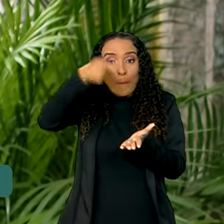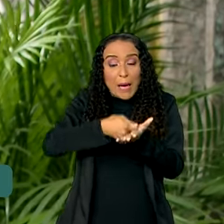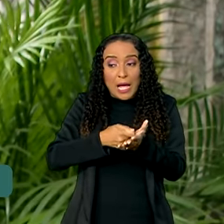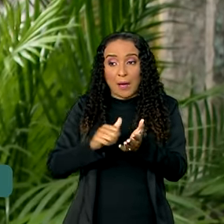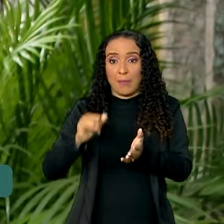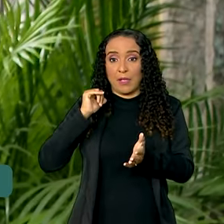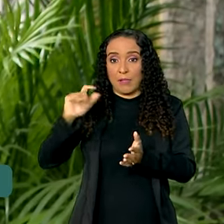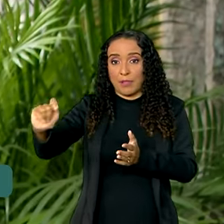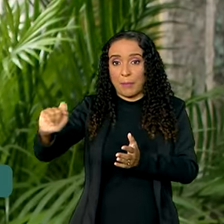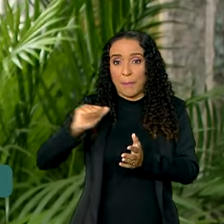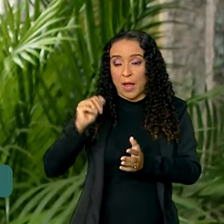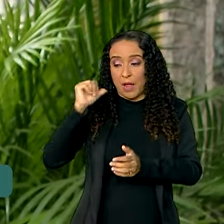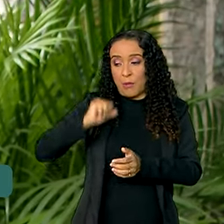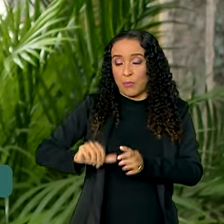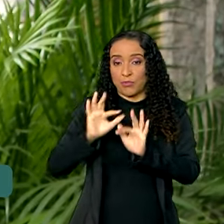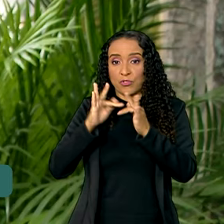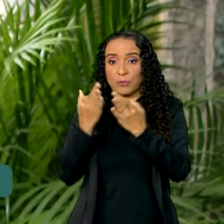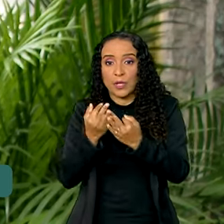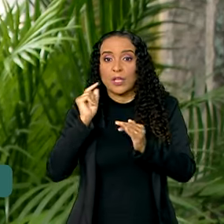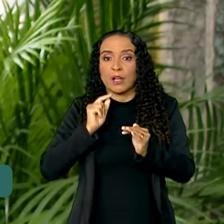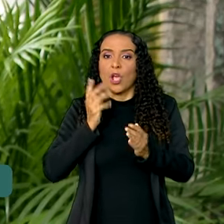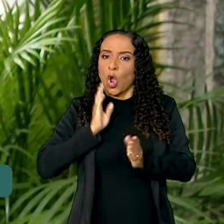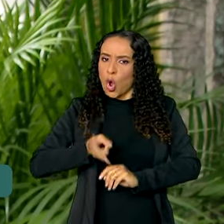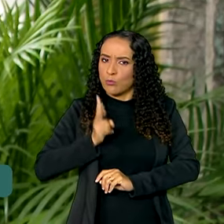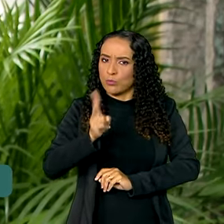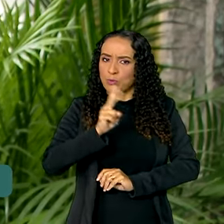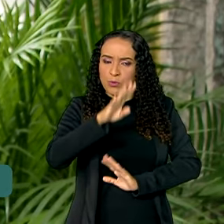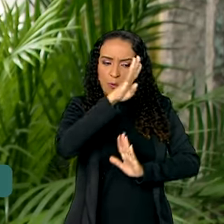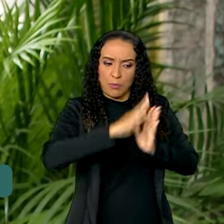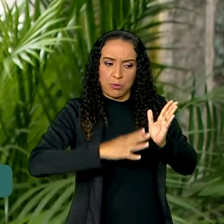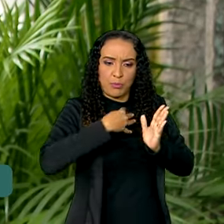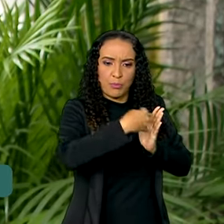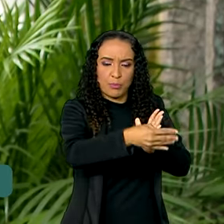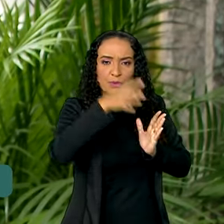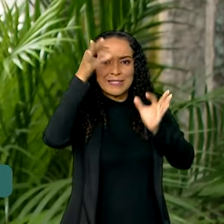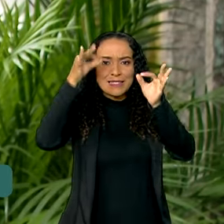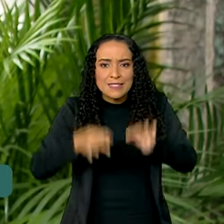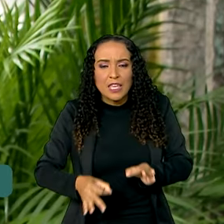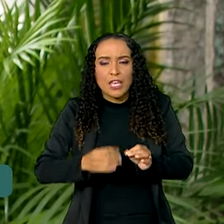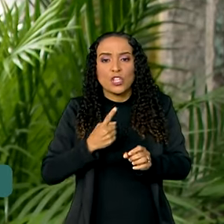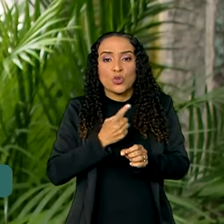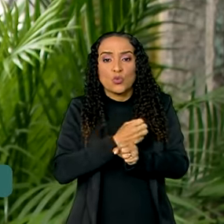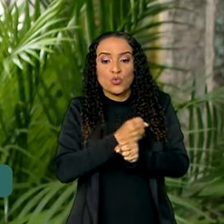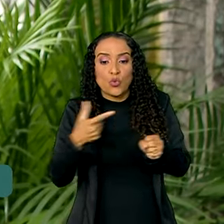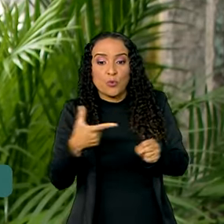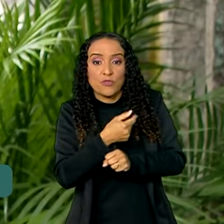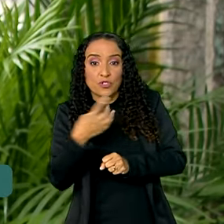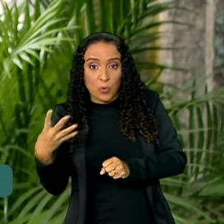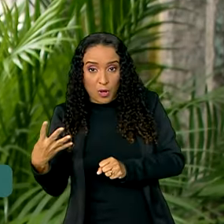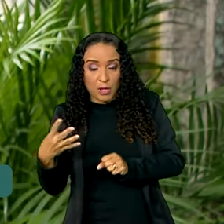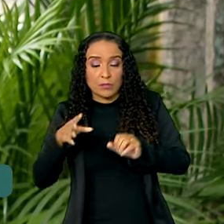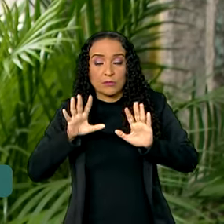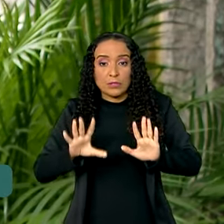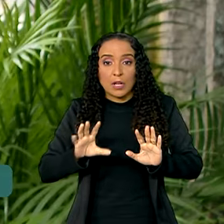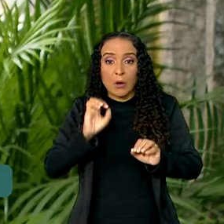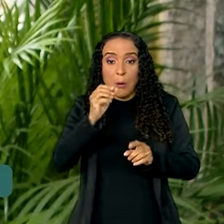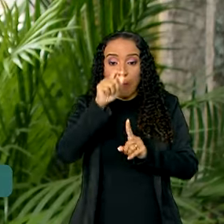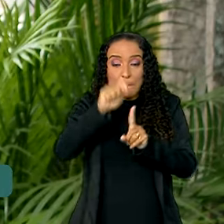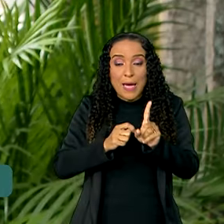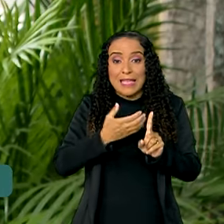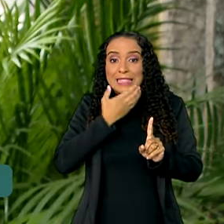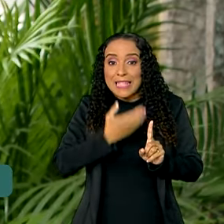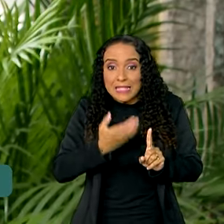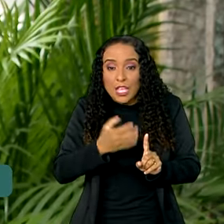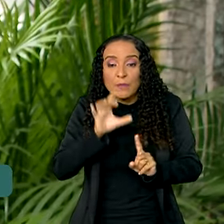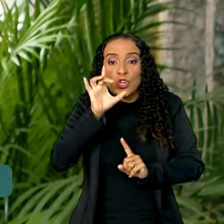do benefício Bolsa Família segue o calendário que foi definido para o ano de 2024, ou seja, em dezembro,